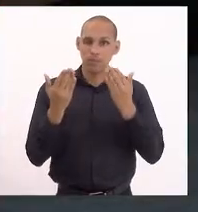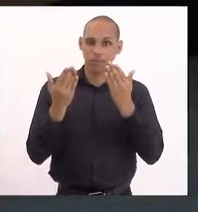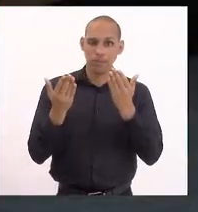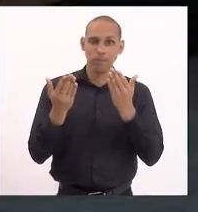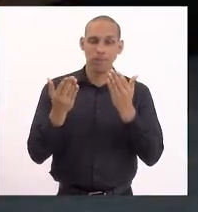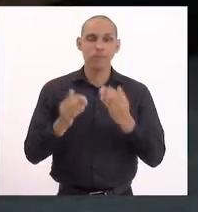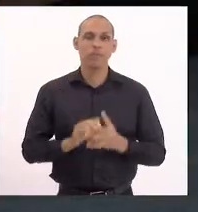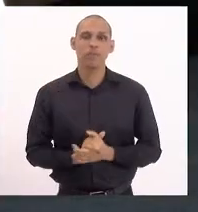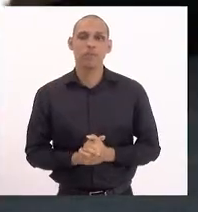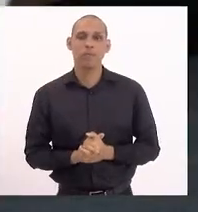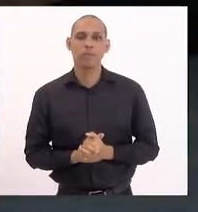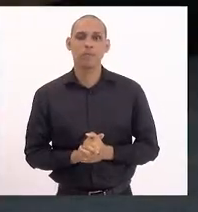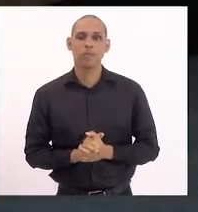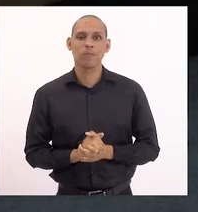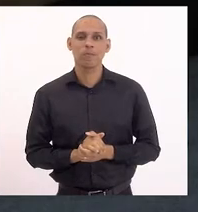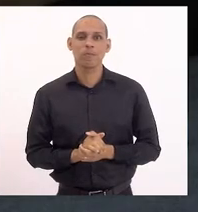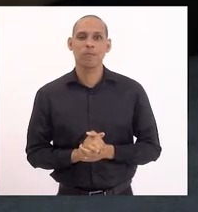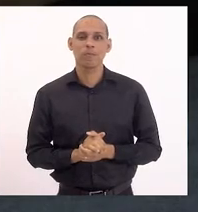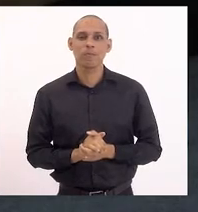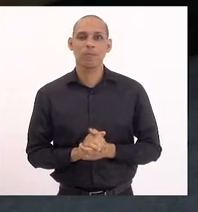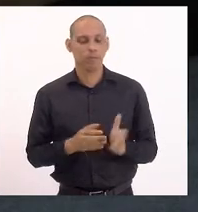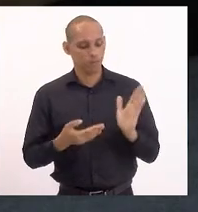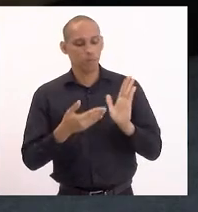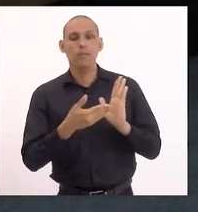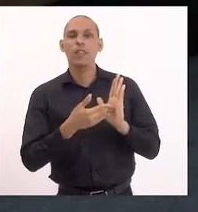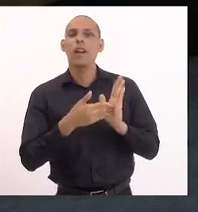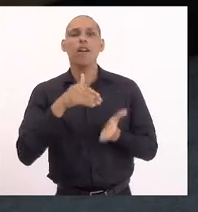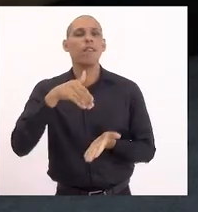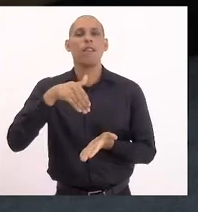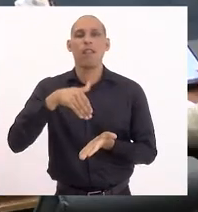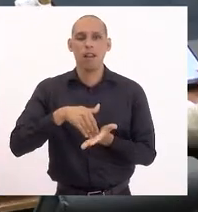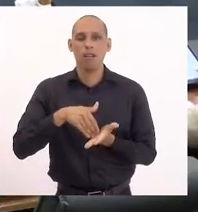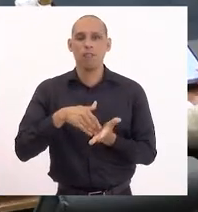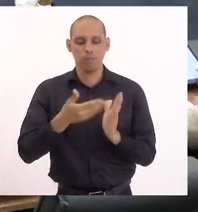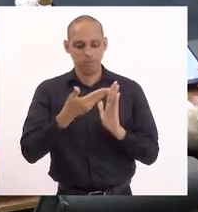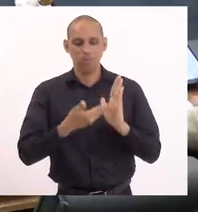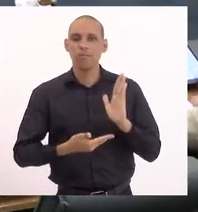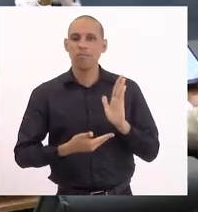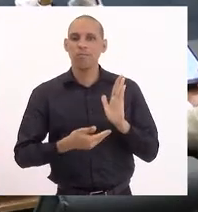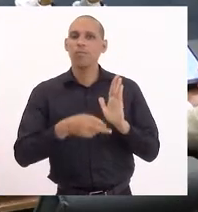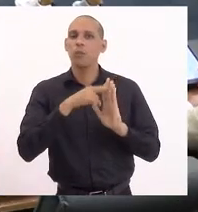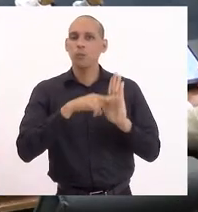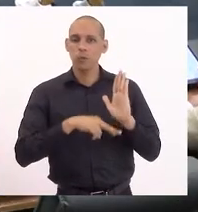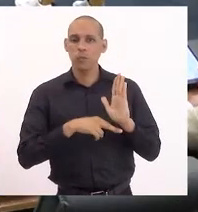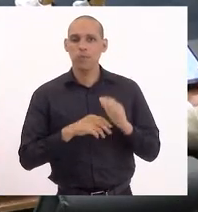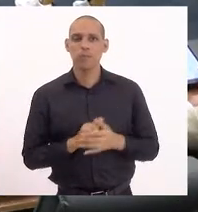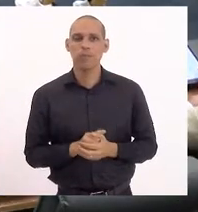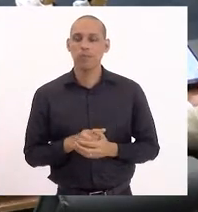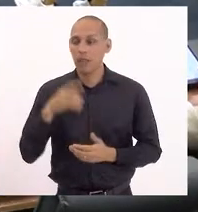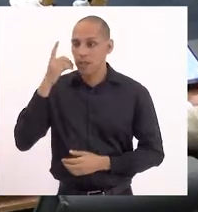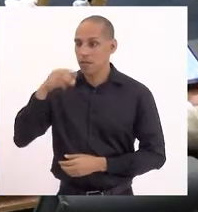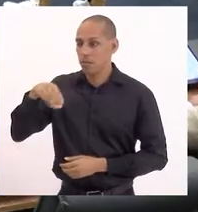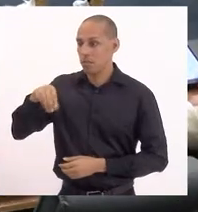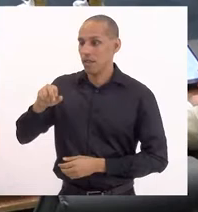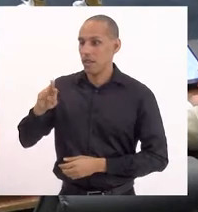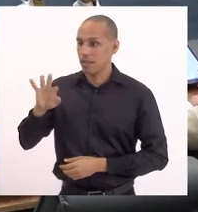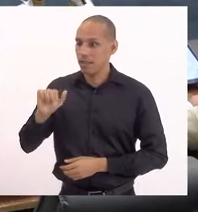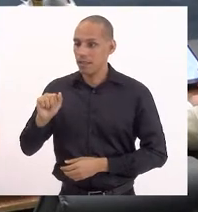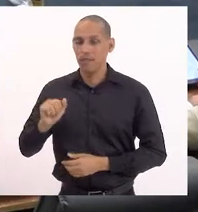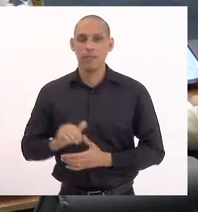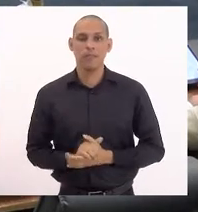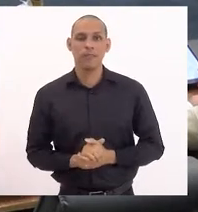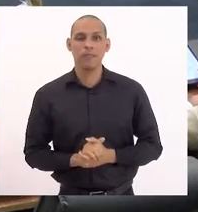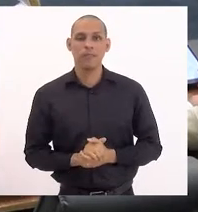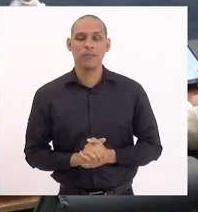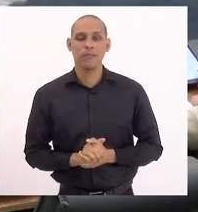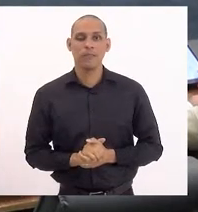forma final de redação. Deputada Marta Rocha. Eu queria fazer uma